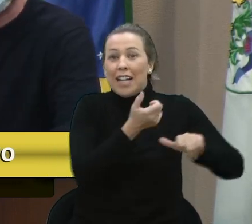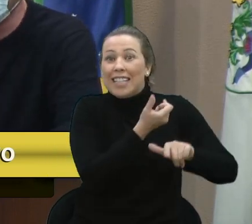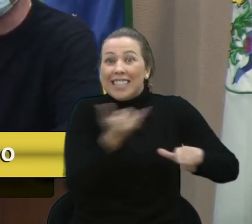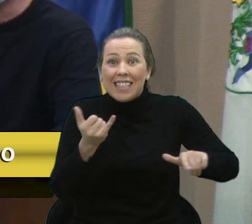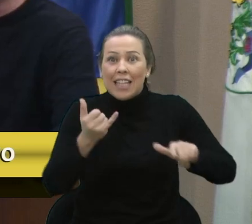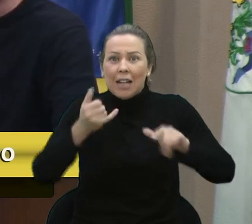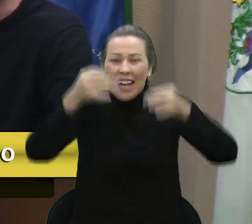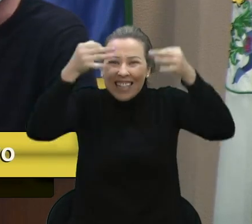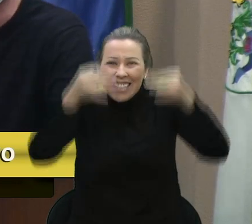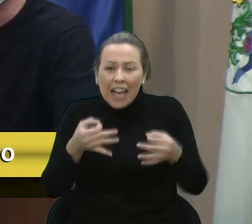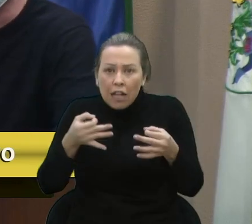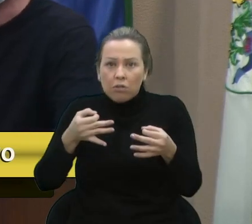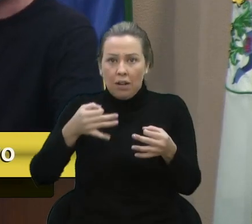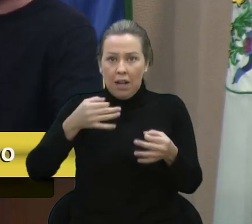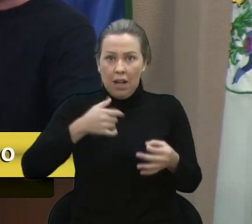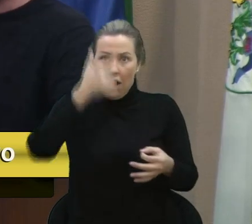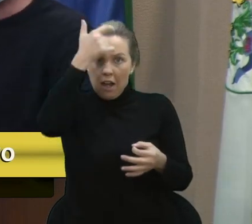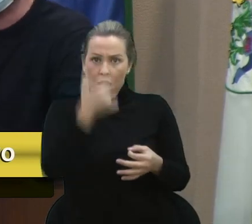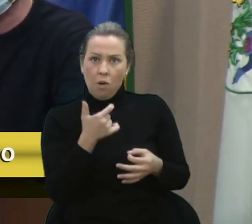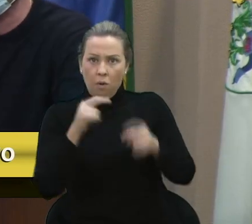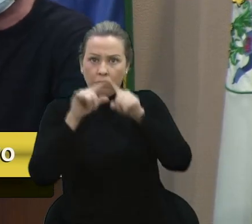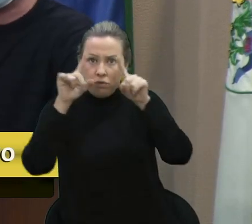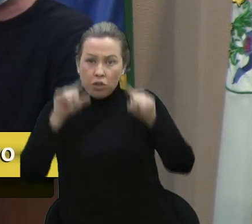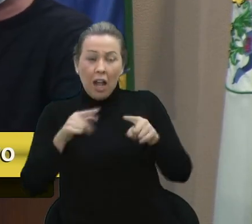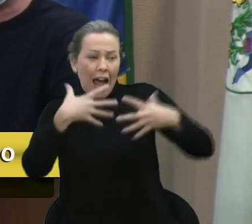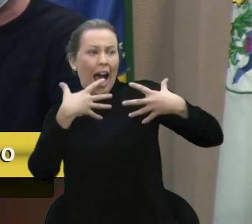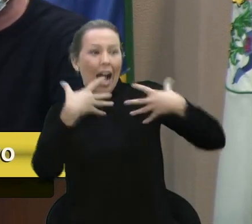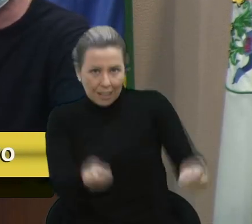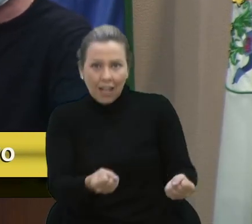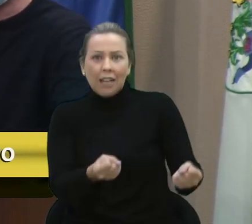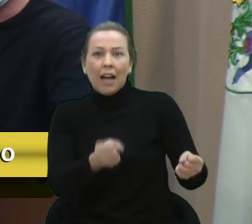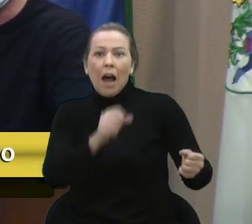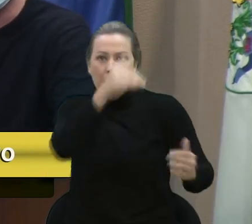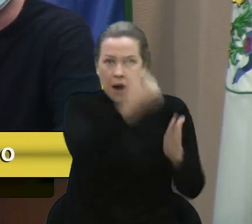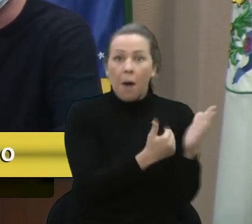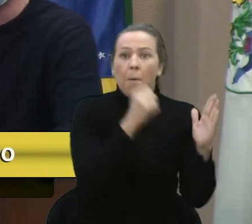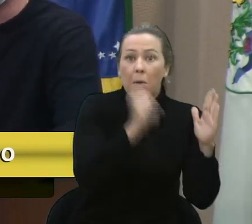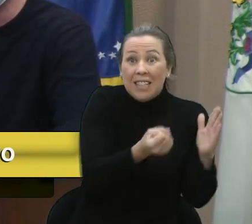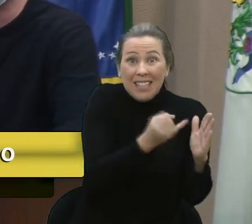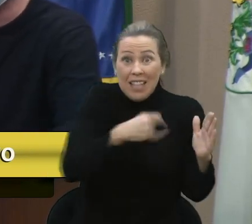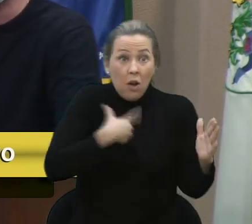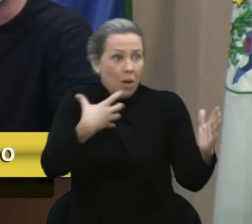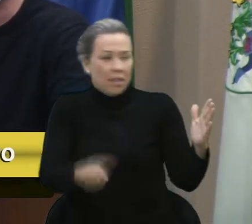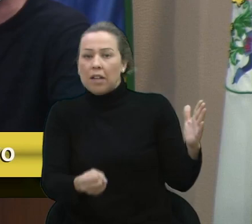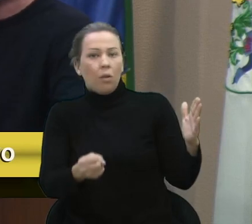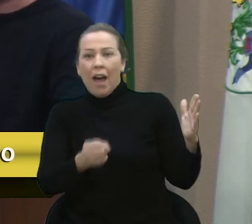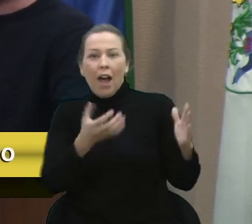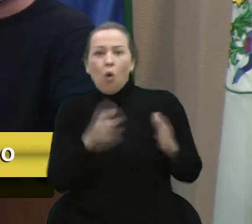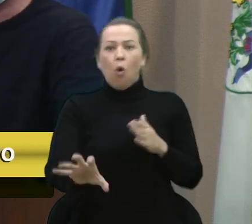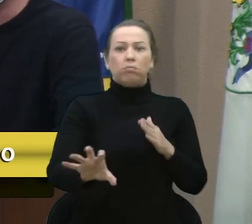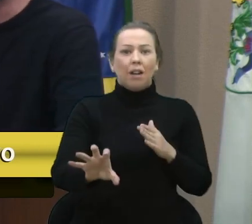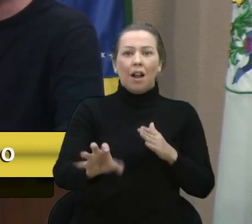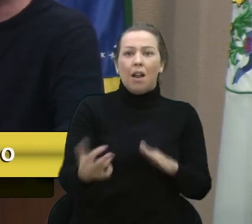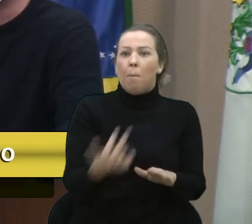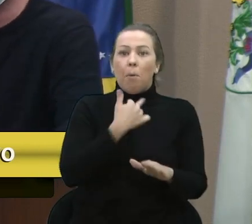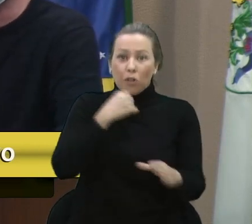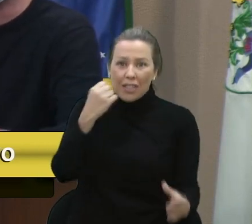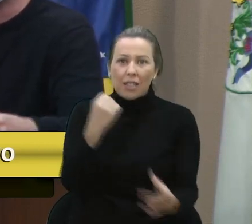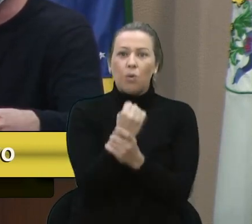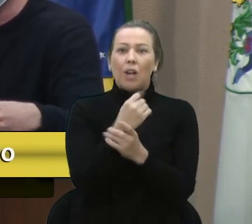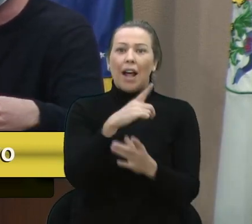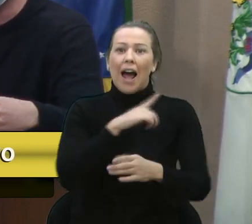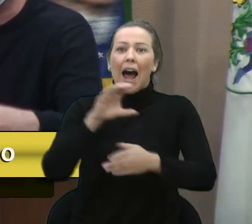expressa autorização, ofende a liberdade de associação e sindicalização protegidos pela